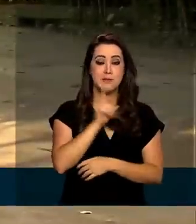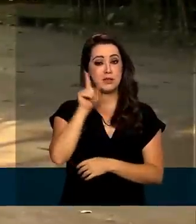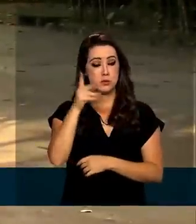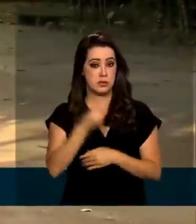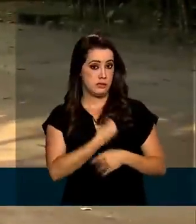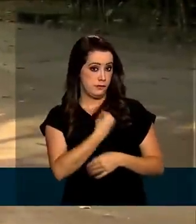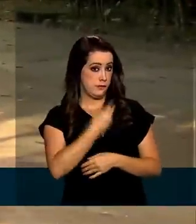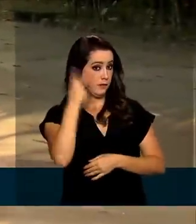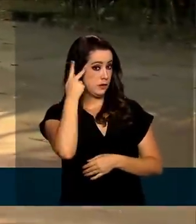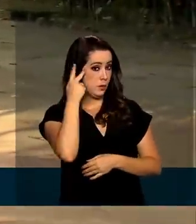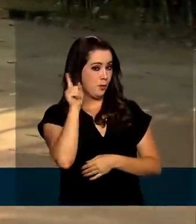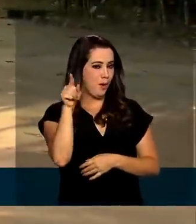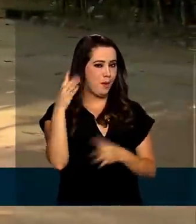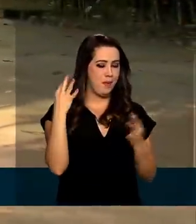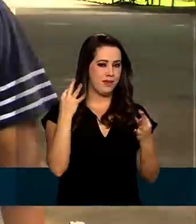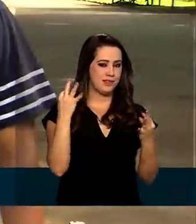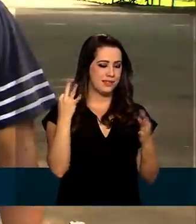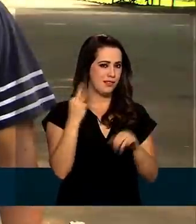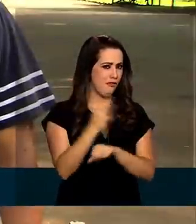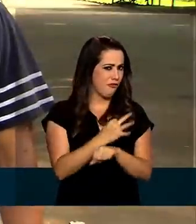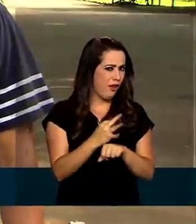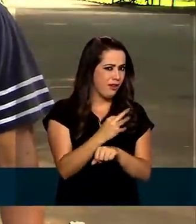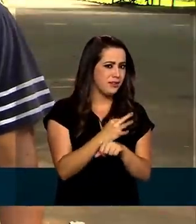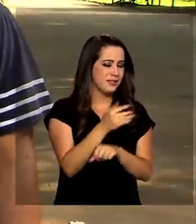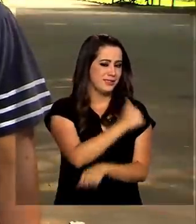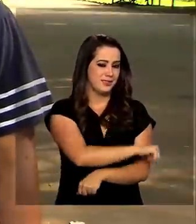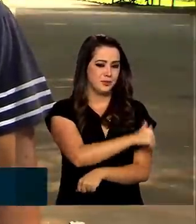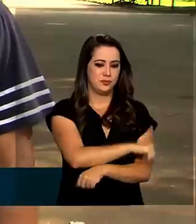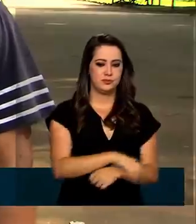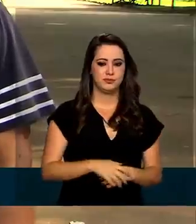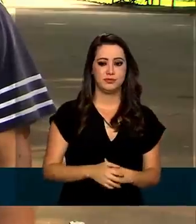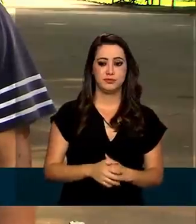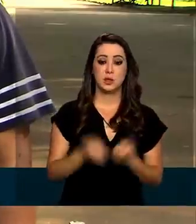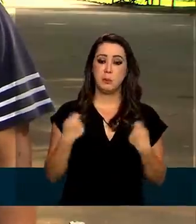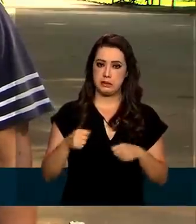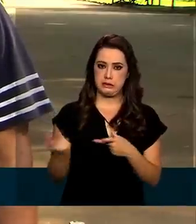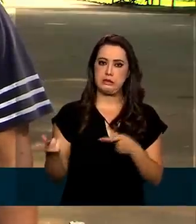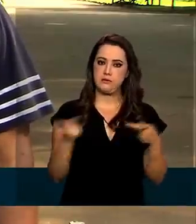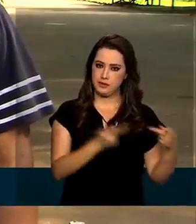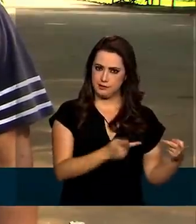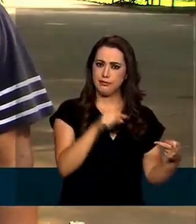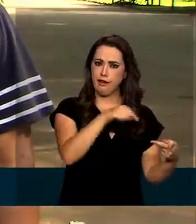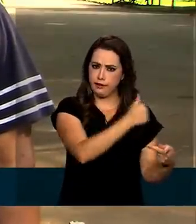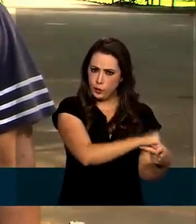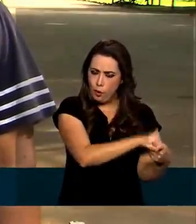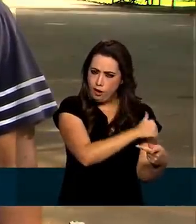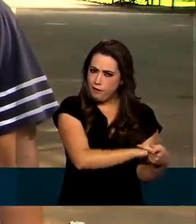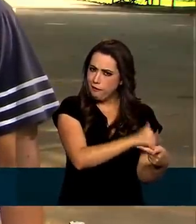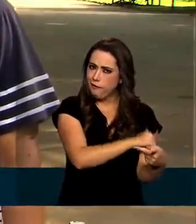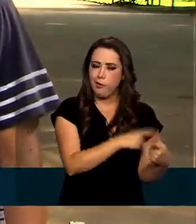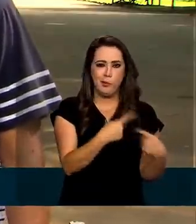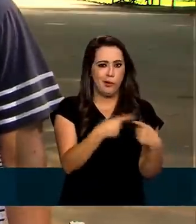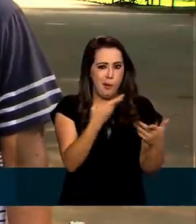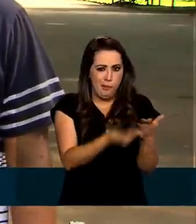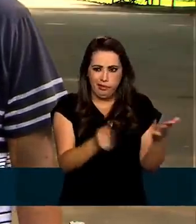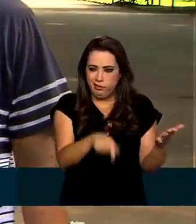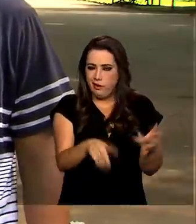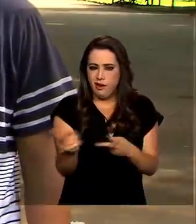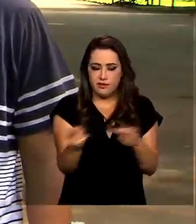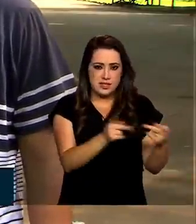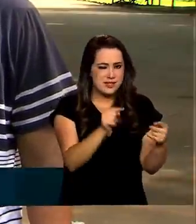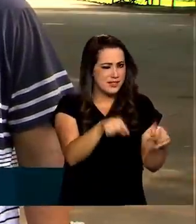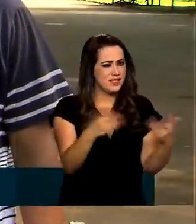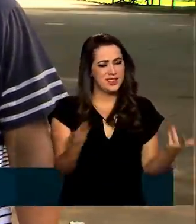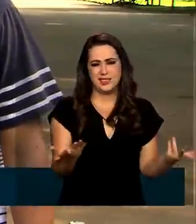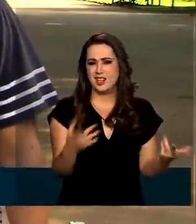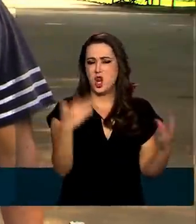Paulo, que estão passando férias no Rio. É imperdível vir ao Rio de Janeiro e não passar no Jardim Botânico, que é um ponto turístico